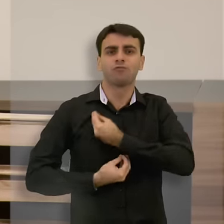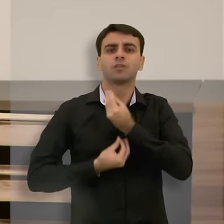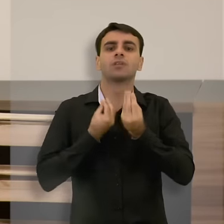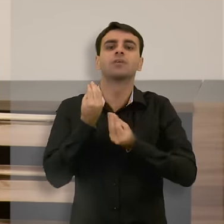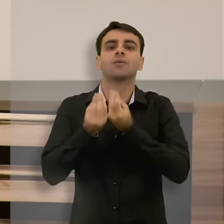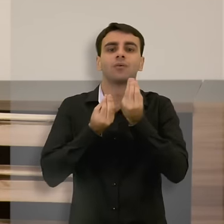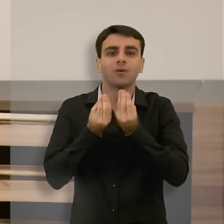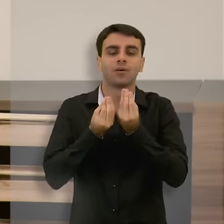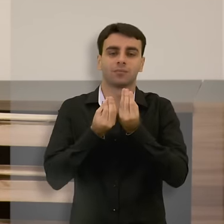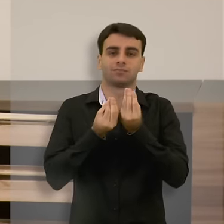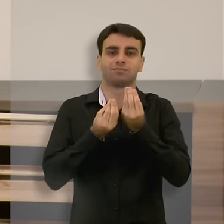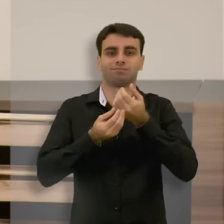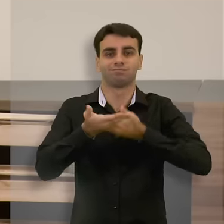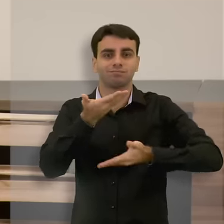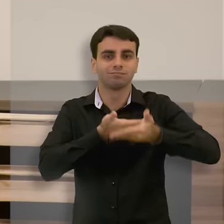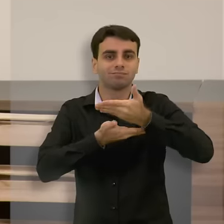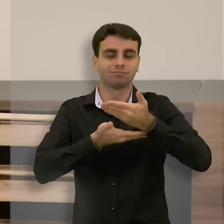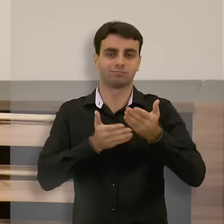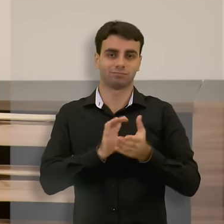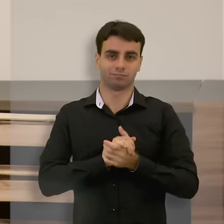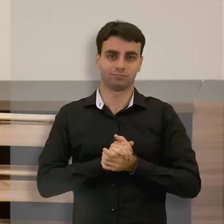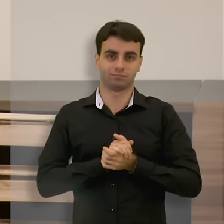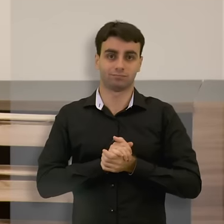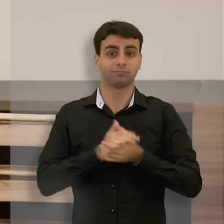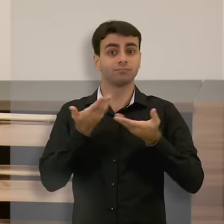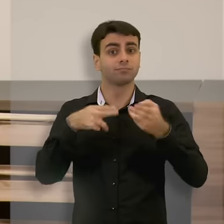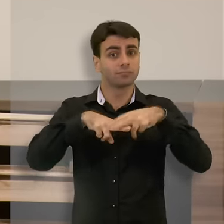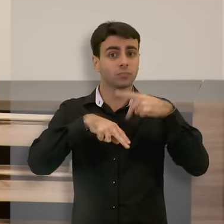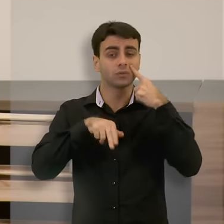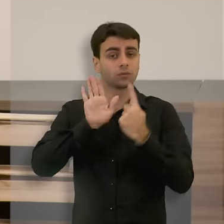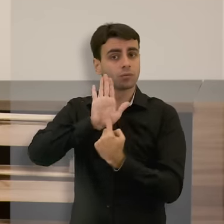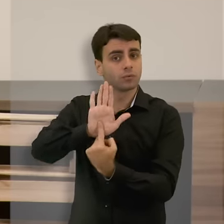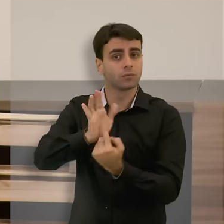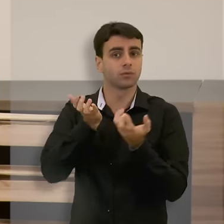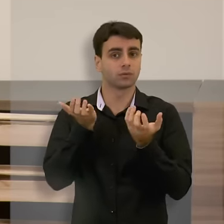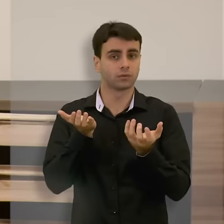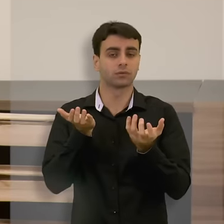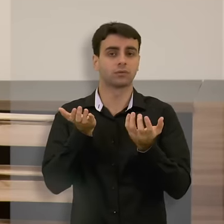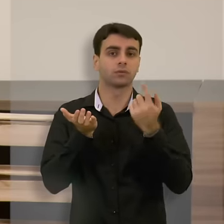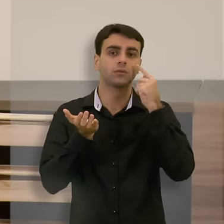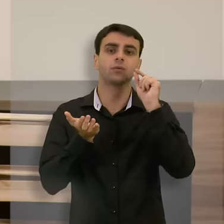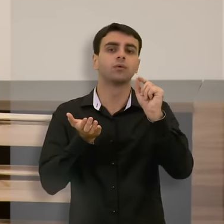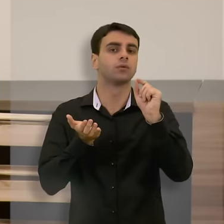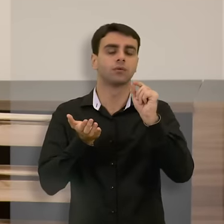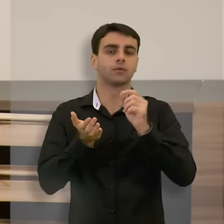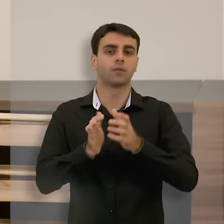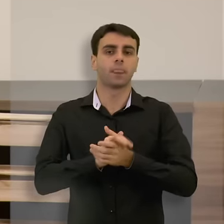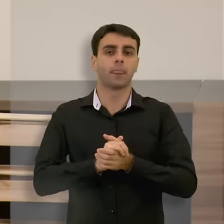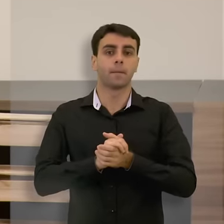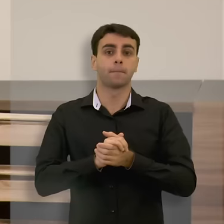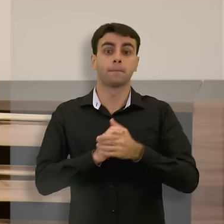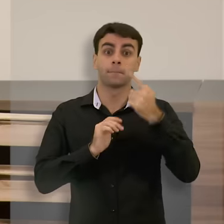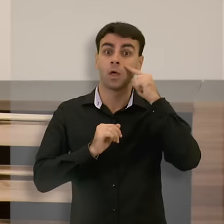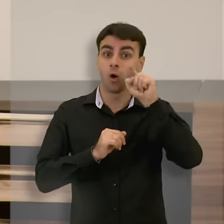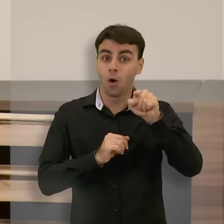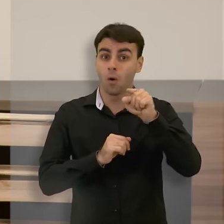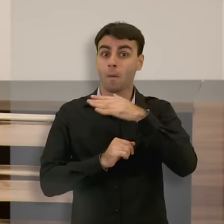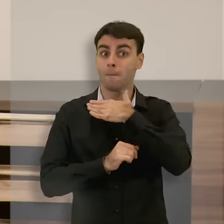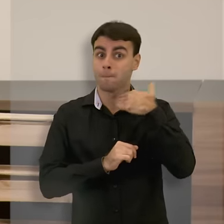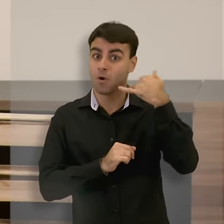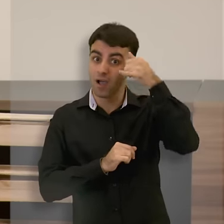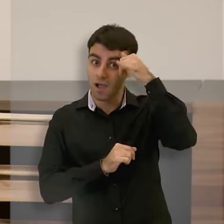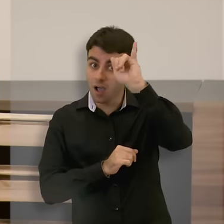nós vivemos em sociedade. E aqui eu queria chamar a atenção para uma primeira coisa. Estou falando de mortes